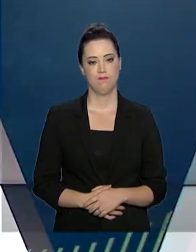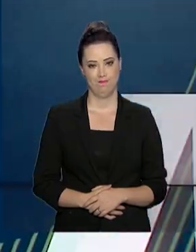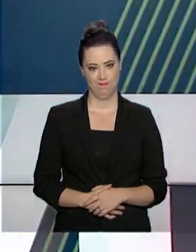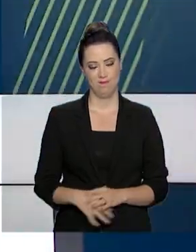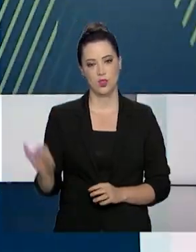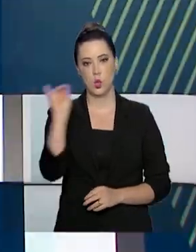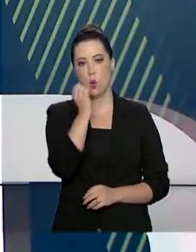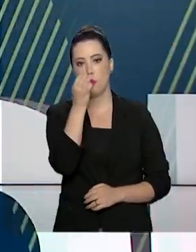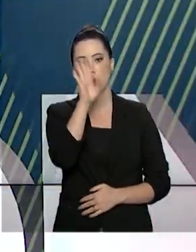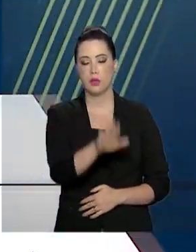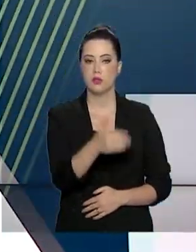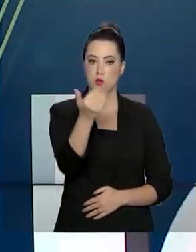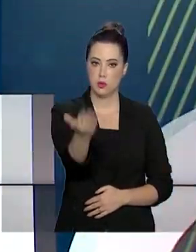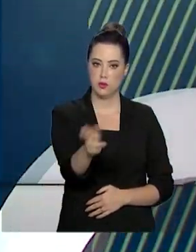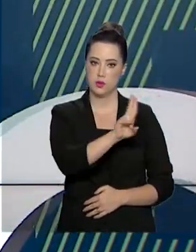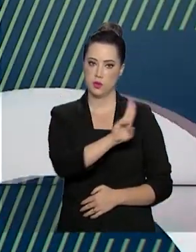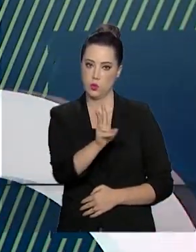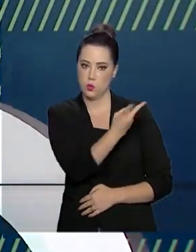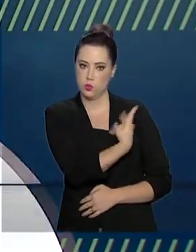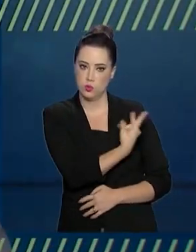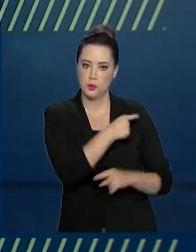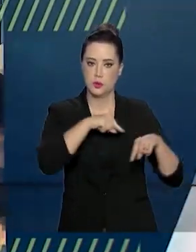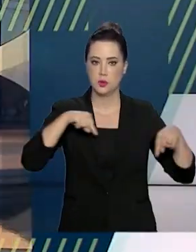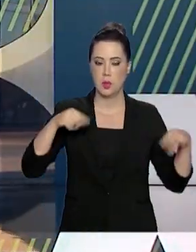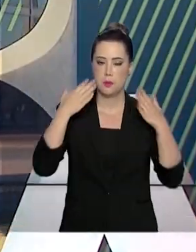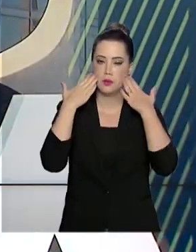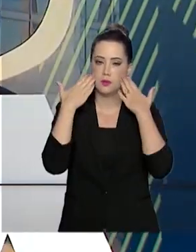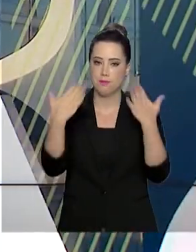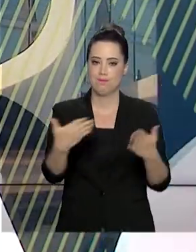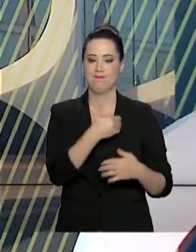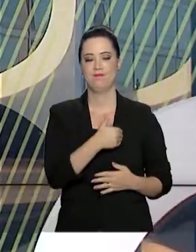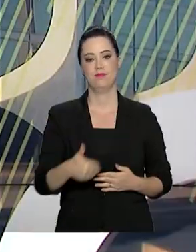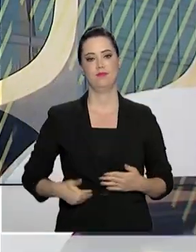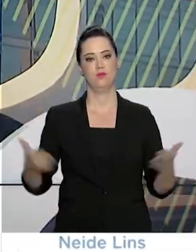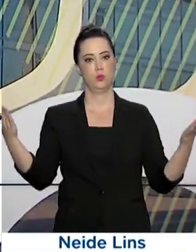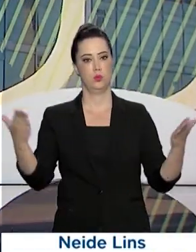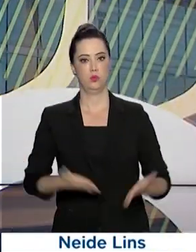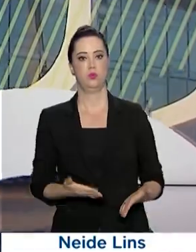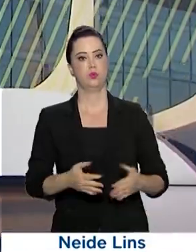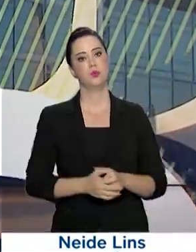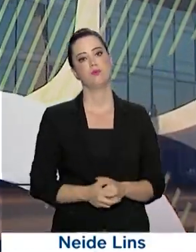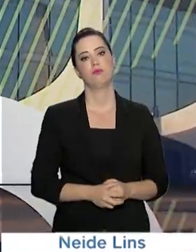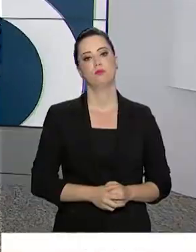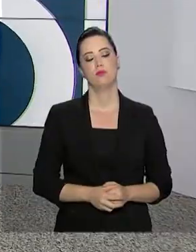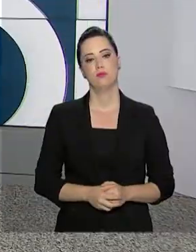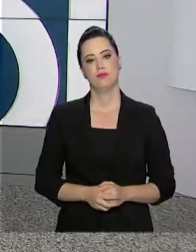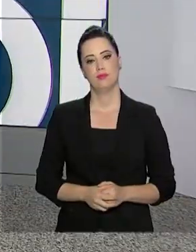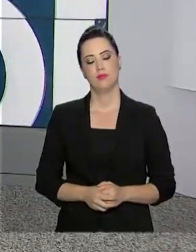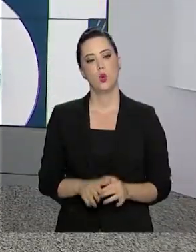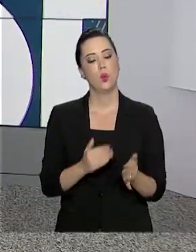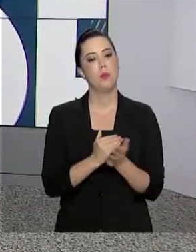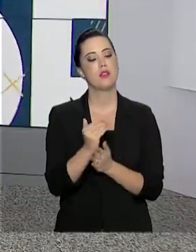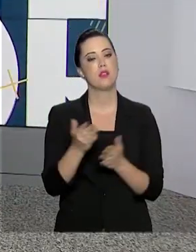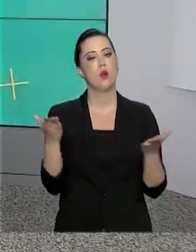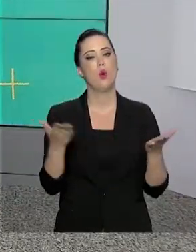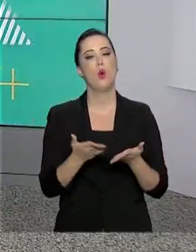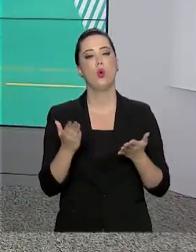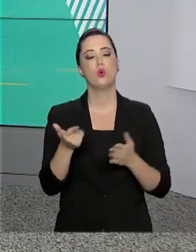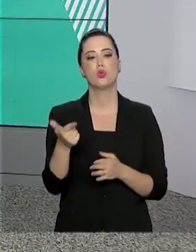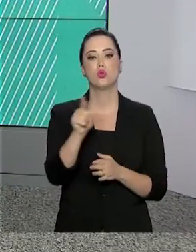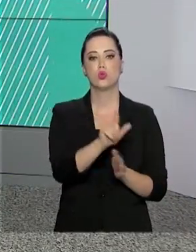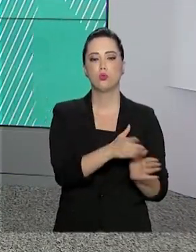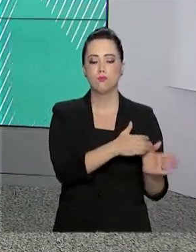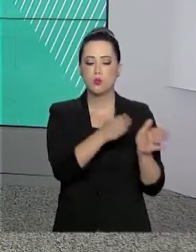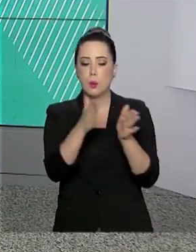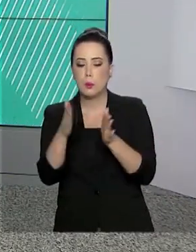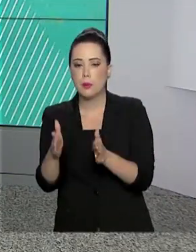Olá, boa tarde para você, eu sou Roberto Camargo e estamos de volta com mais uma edição do Governo Agora. Começa hoje mais uma fase